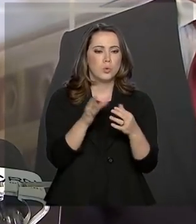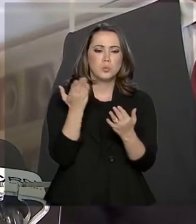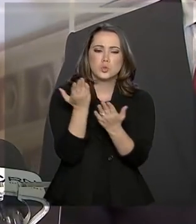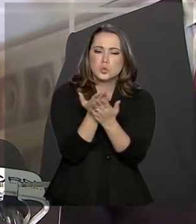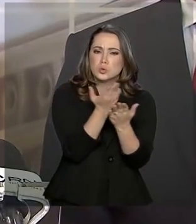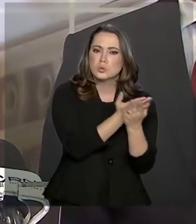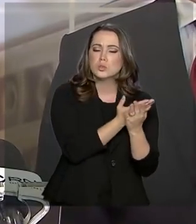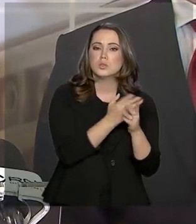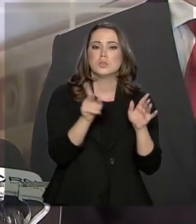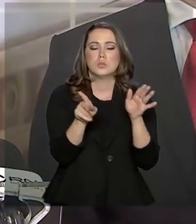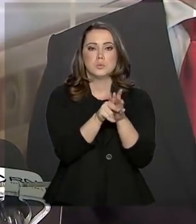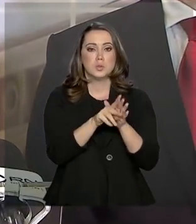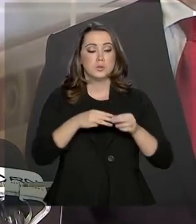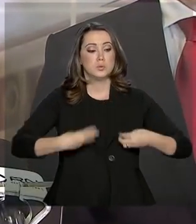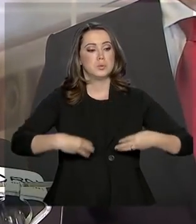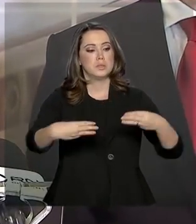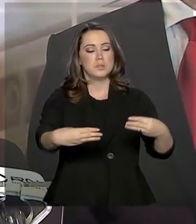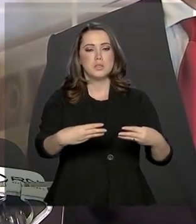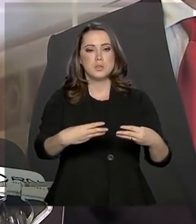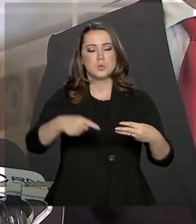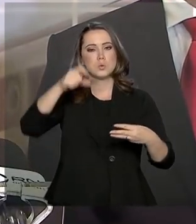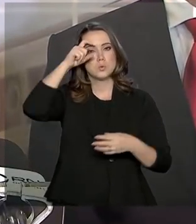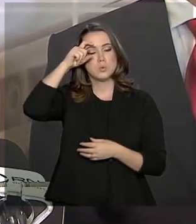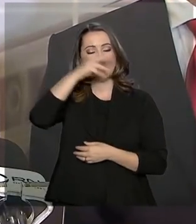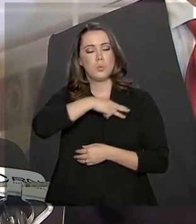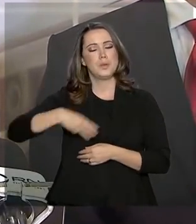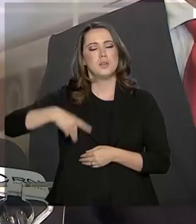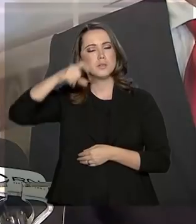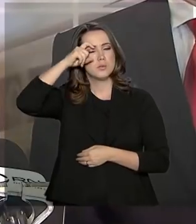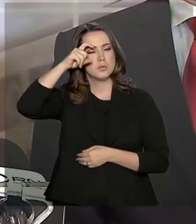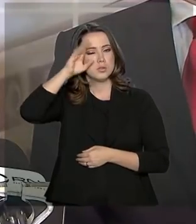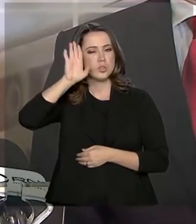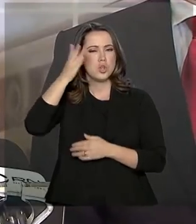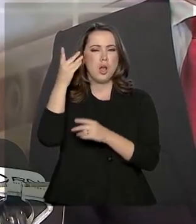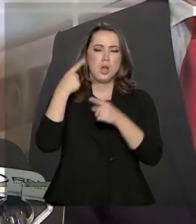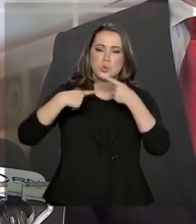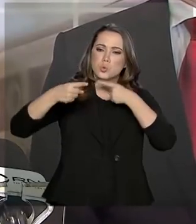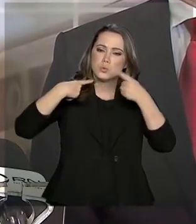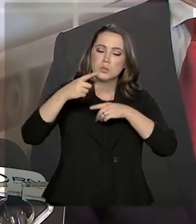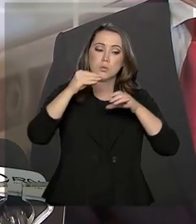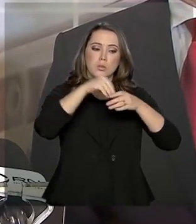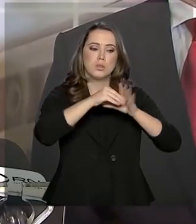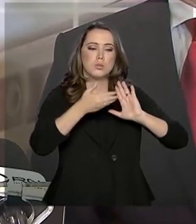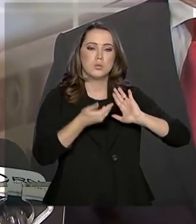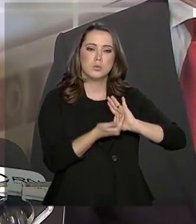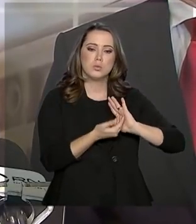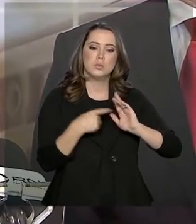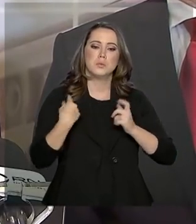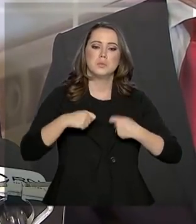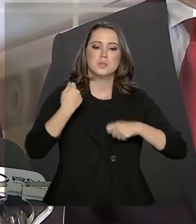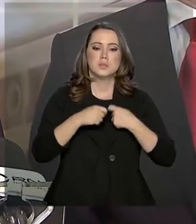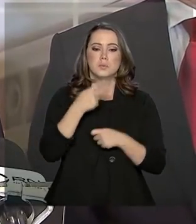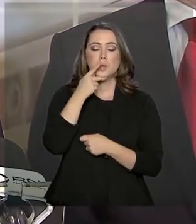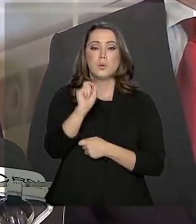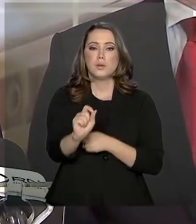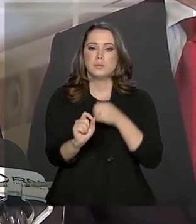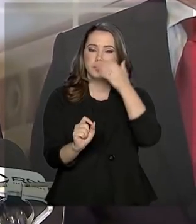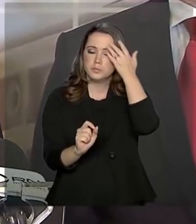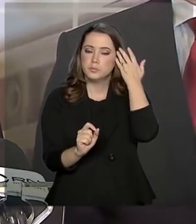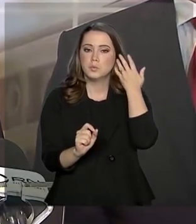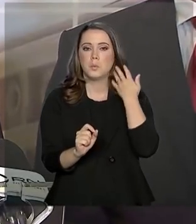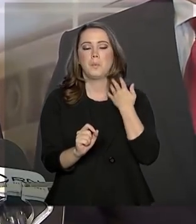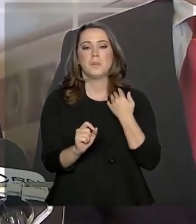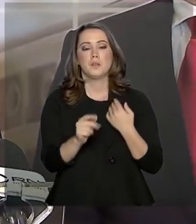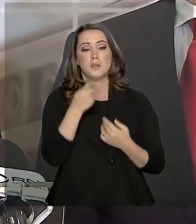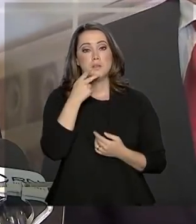colocado pelo ministro Sérgio Moro lá no Congresso e que já é objeto de discussão. E o que é nós temos que tratar aí? A questão